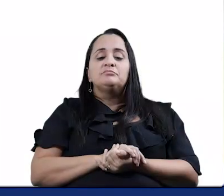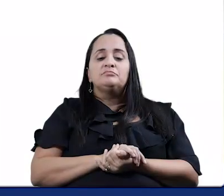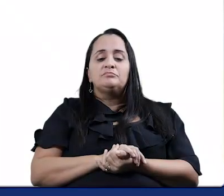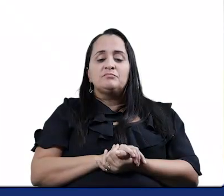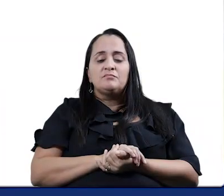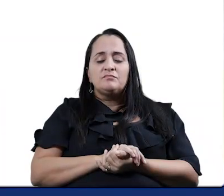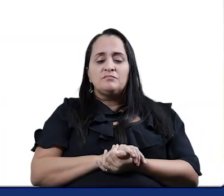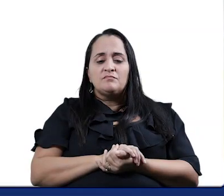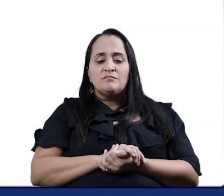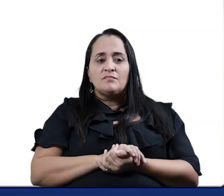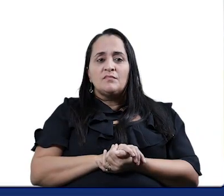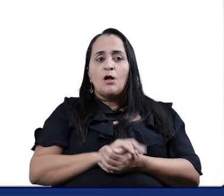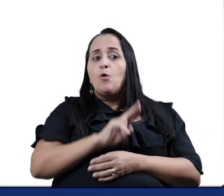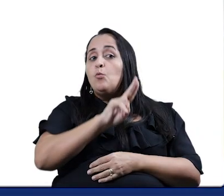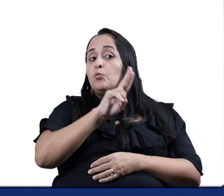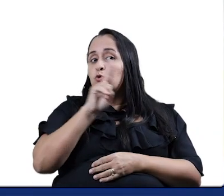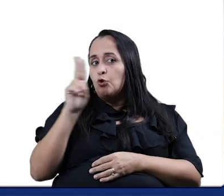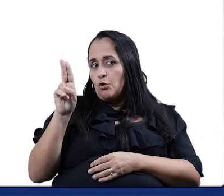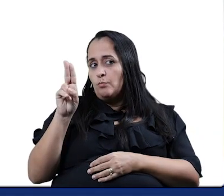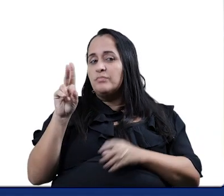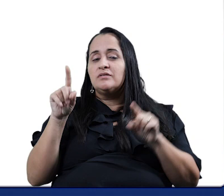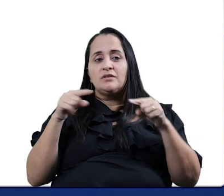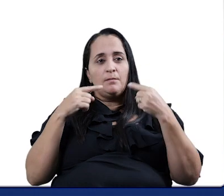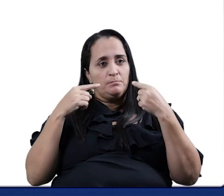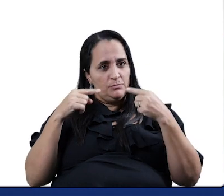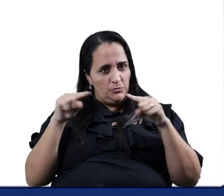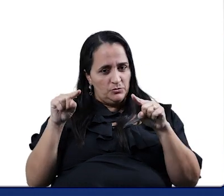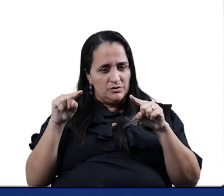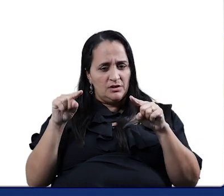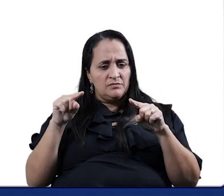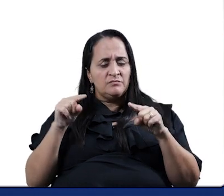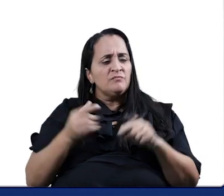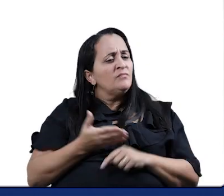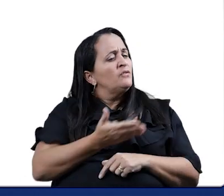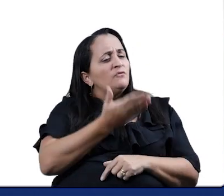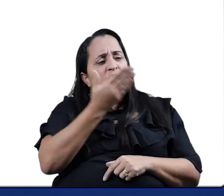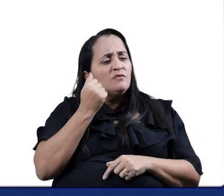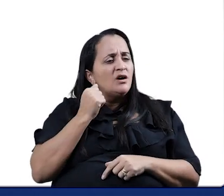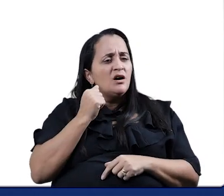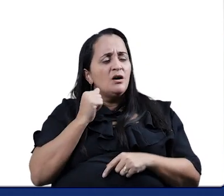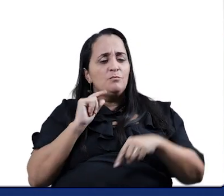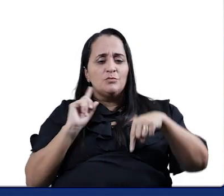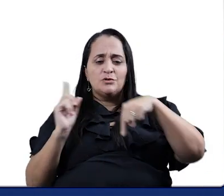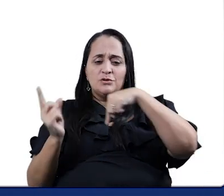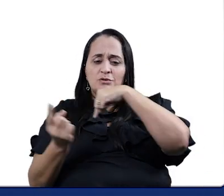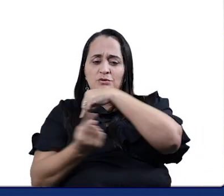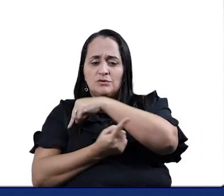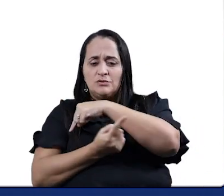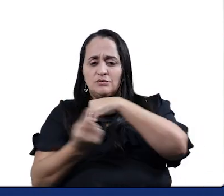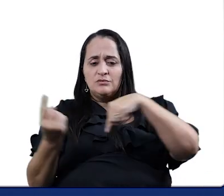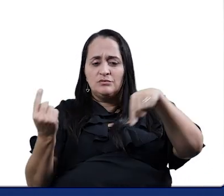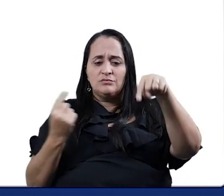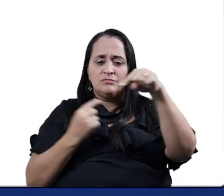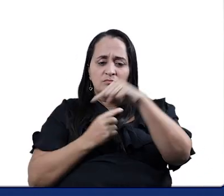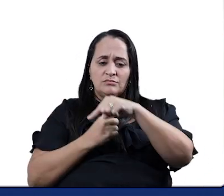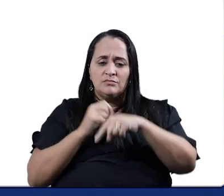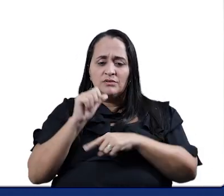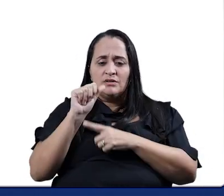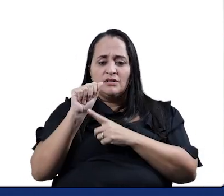Ciranda, cirandinha, é o nome da música. Aí vem, ciranda, cirandinha, vamos todos cirandar.